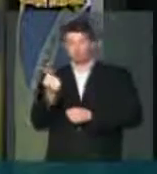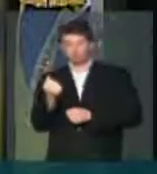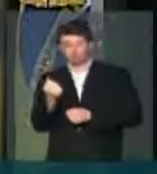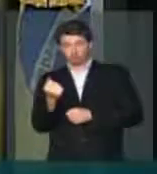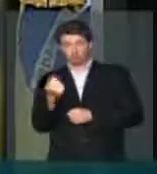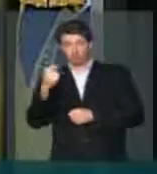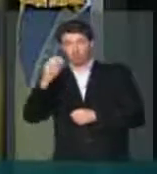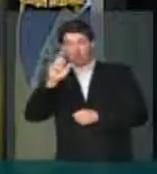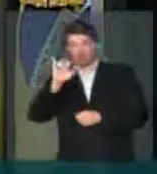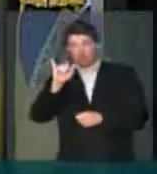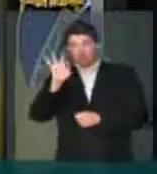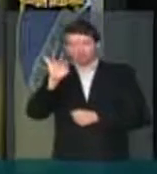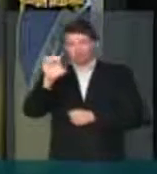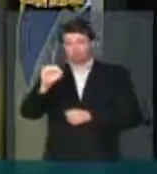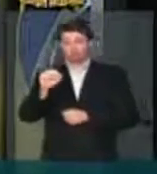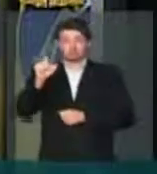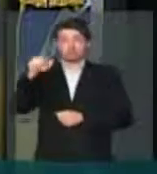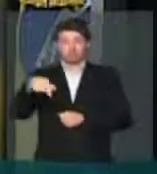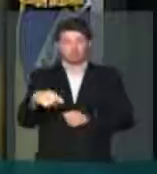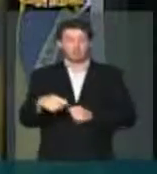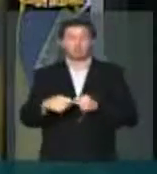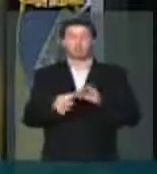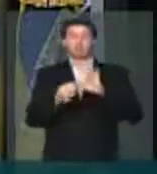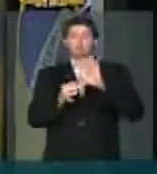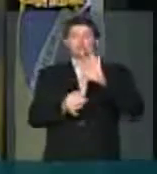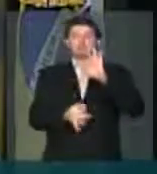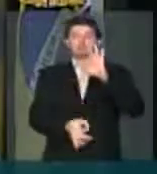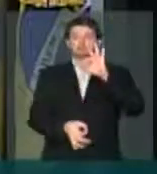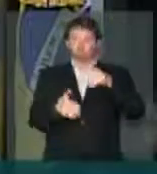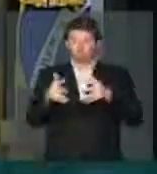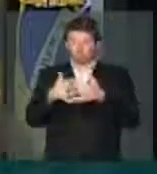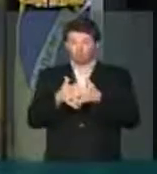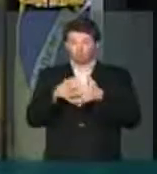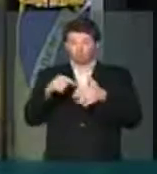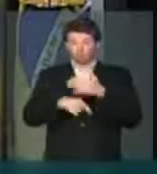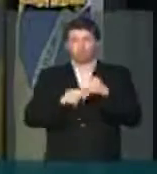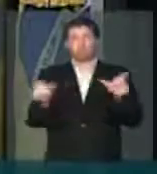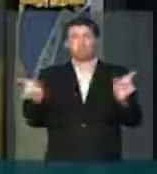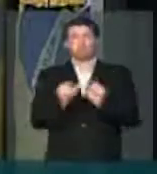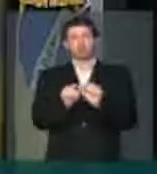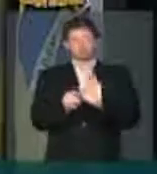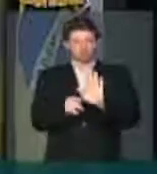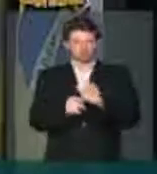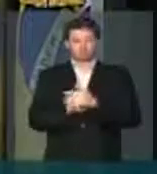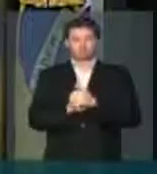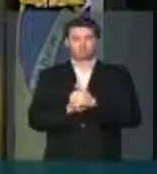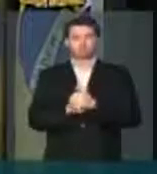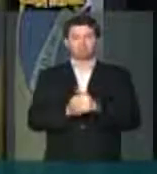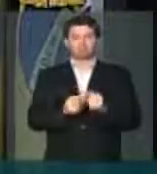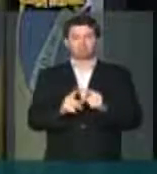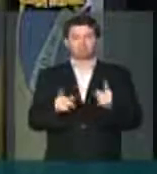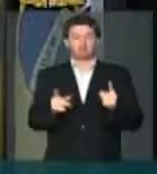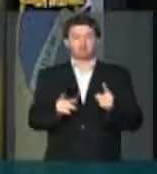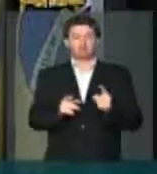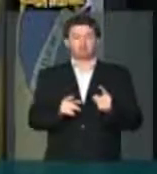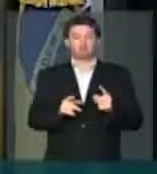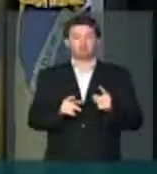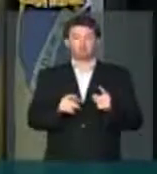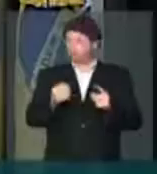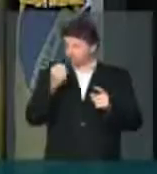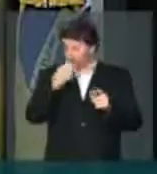-sal. A matéria é extensa e eu vou apenas resumir, mas é muito alviçareira.